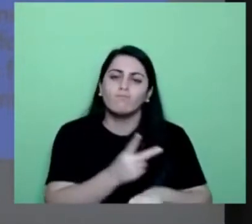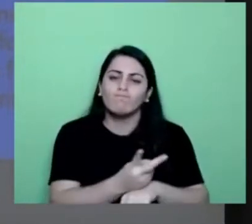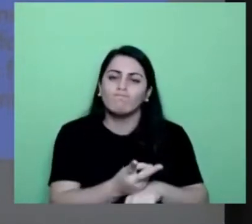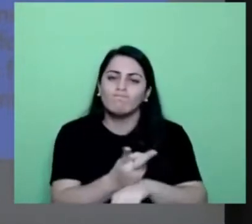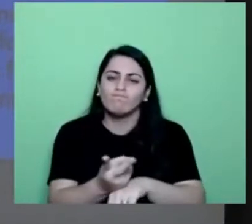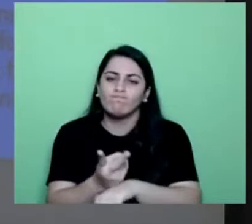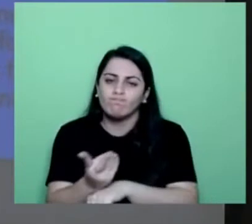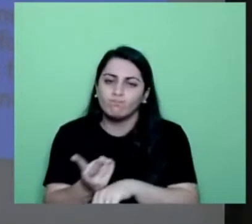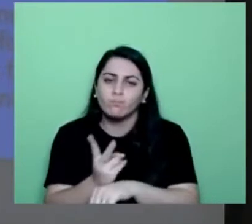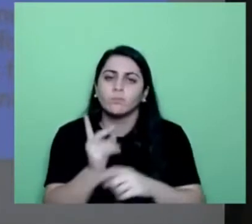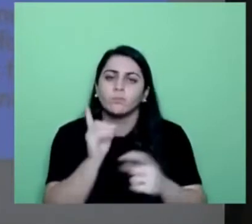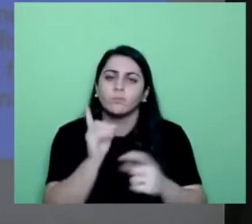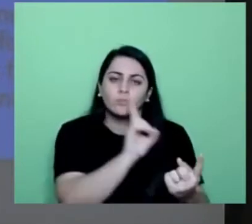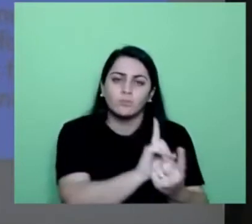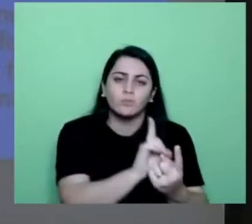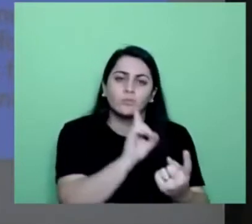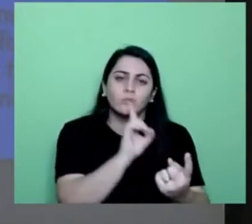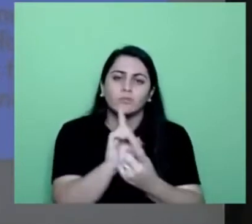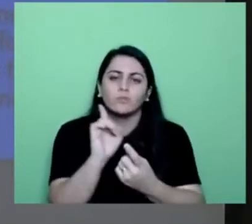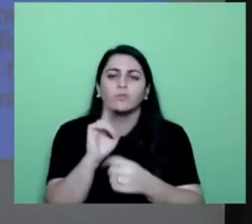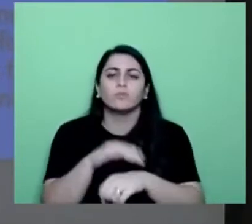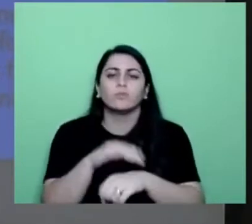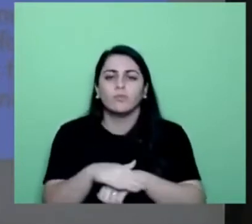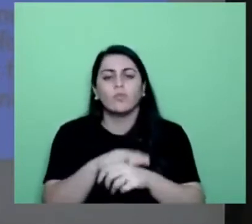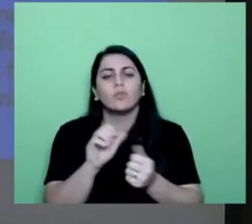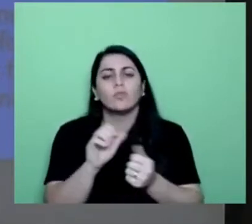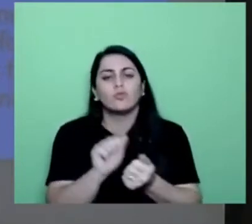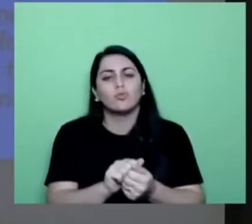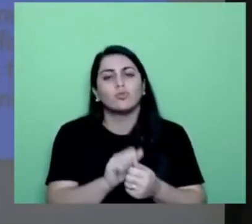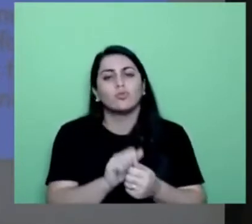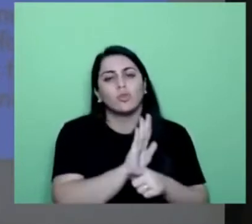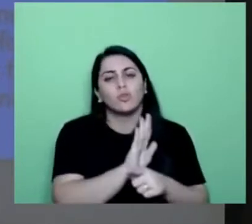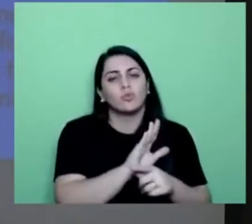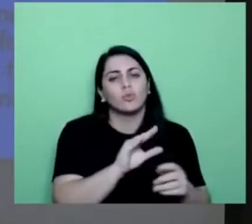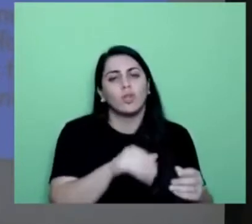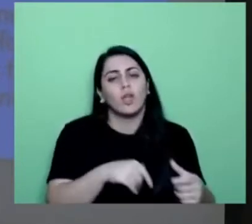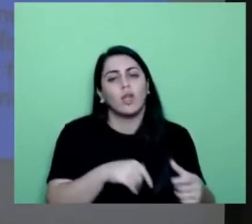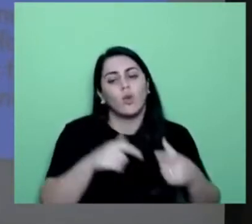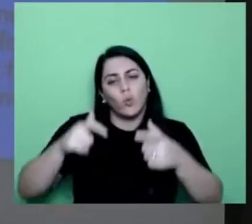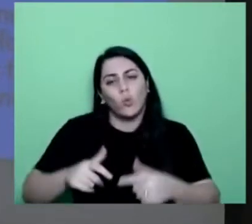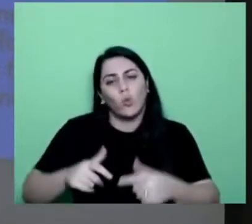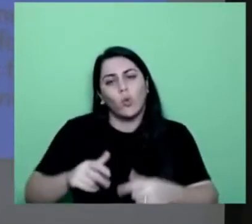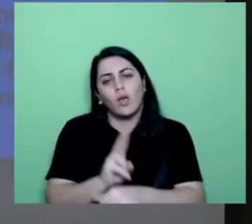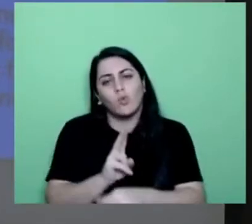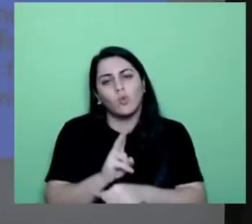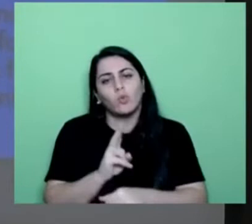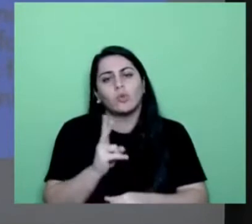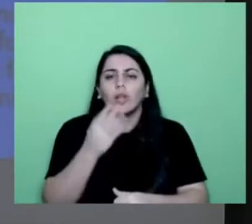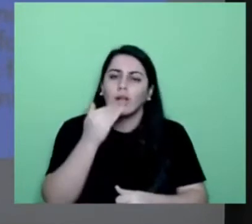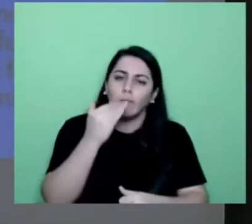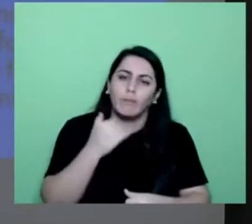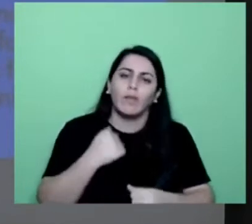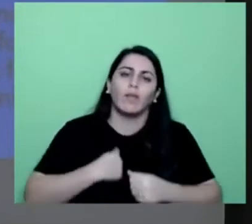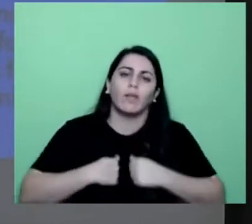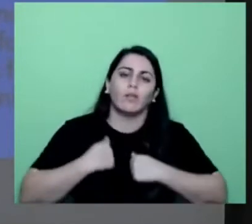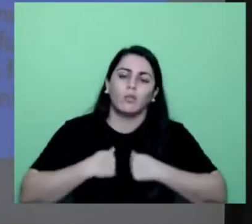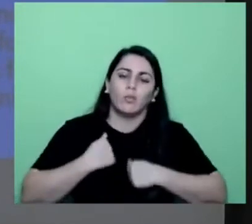de abordagem articulado com o acolhimento e com o centro de referência. A relação de